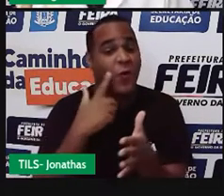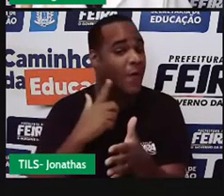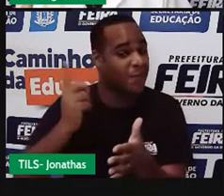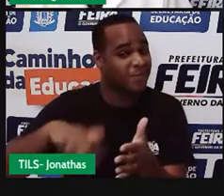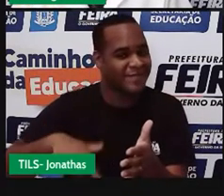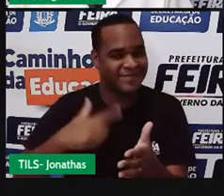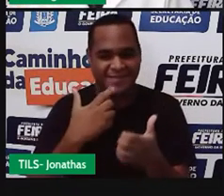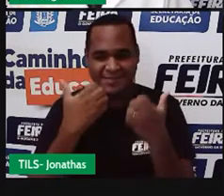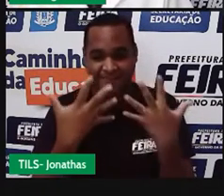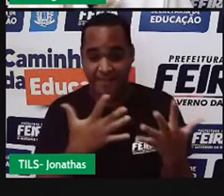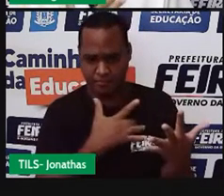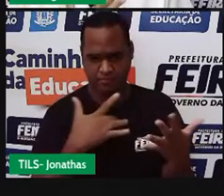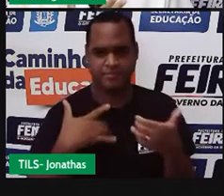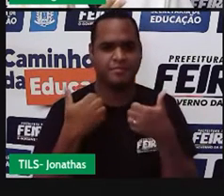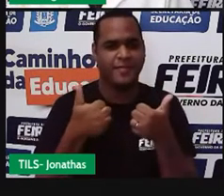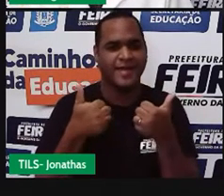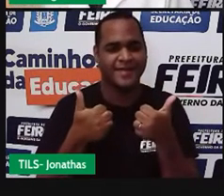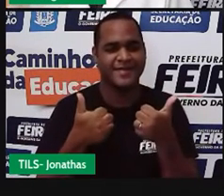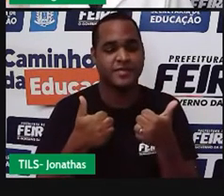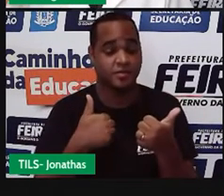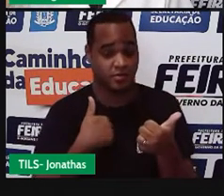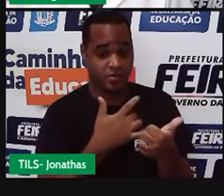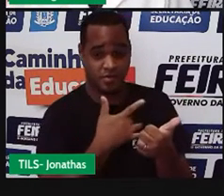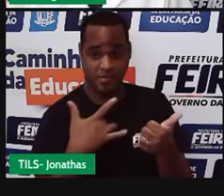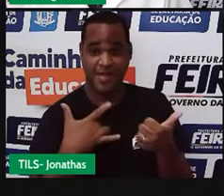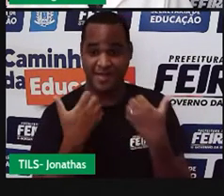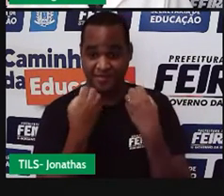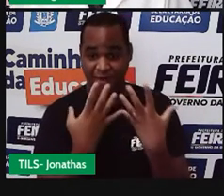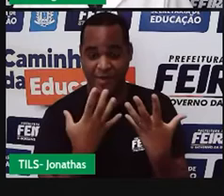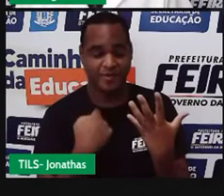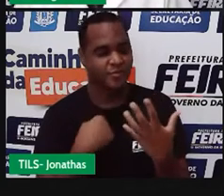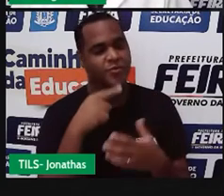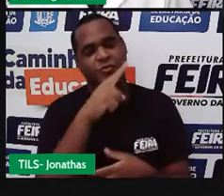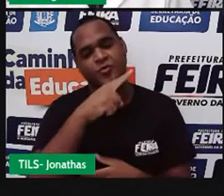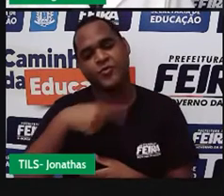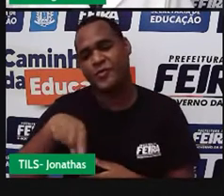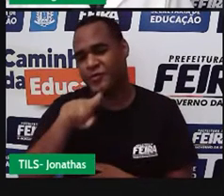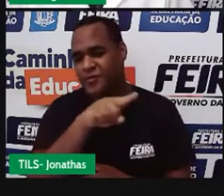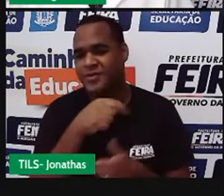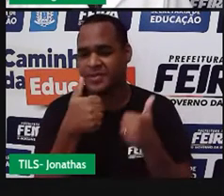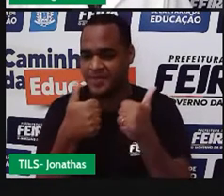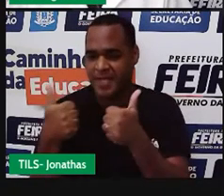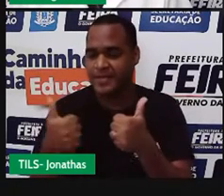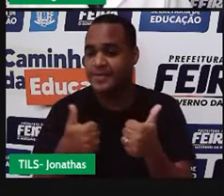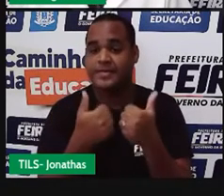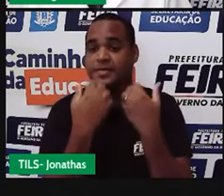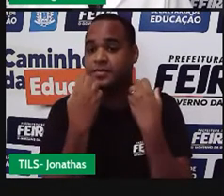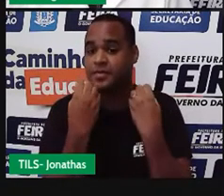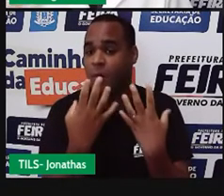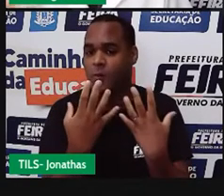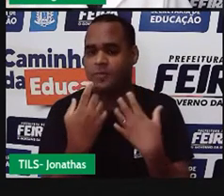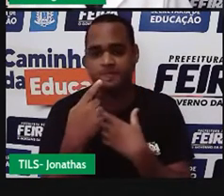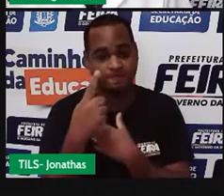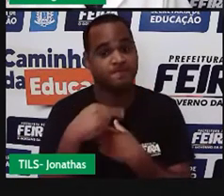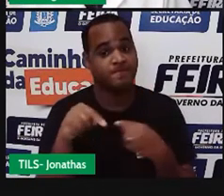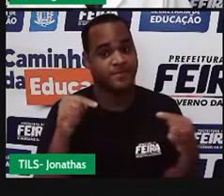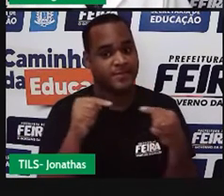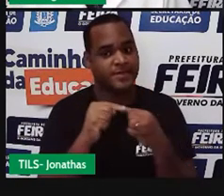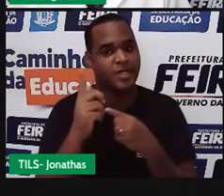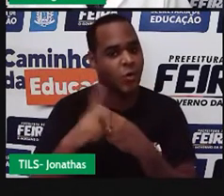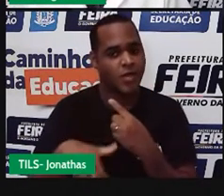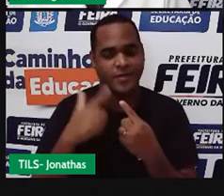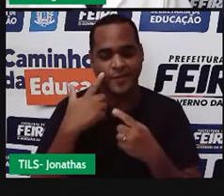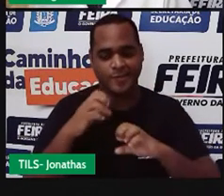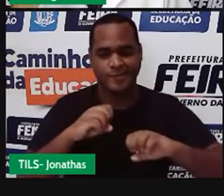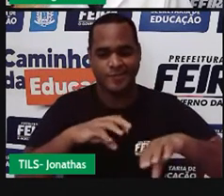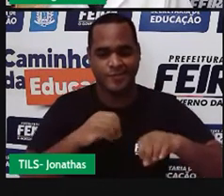tudo bem com você, tudo bem comigo, espero que estejamos todos bem. Bom, é isso aí, mais uma aula de